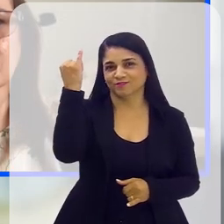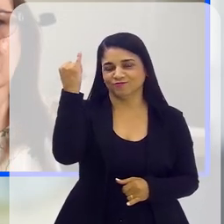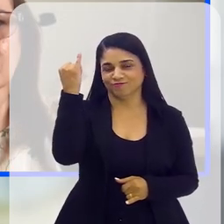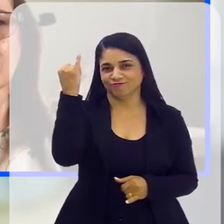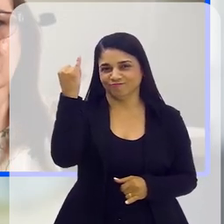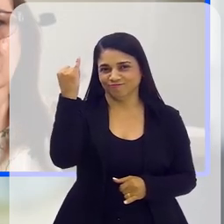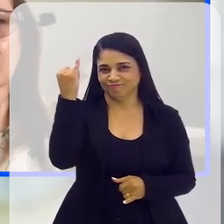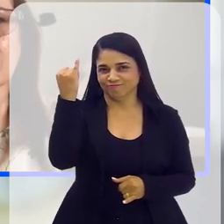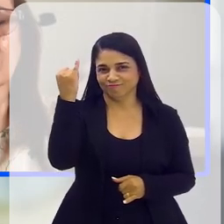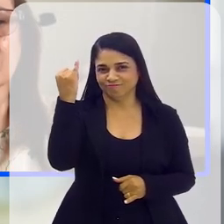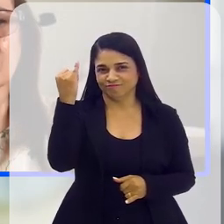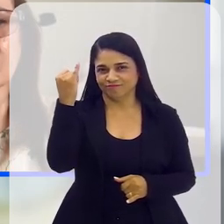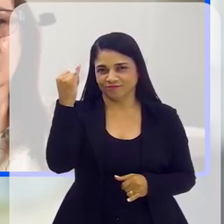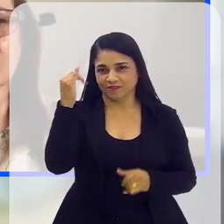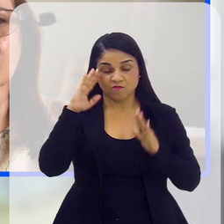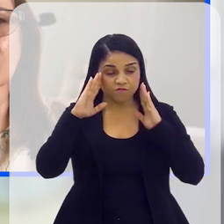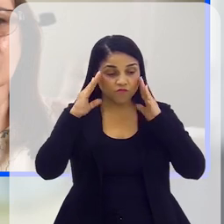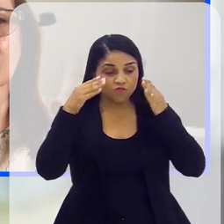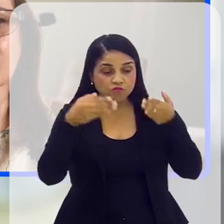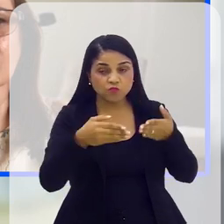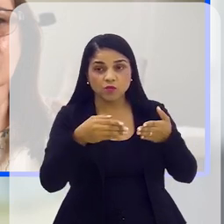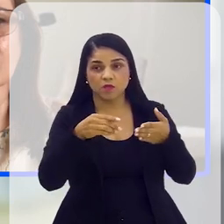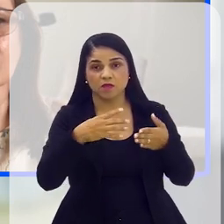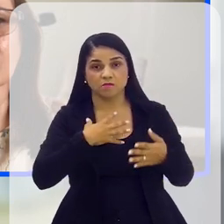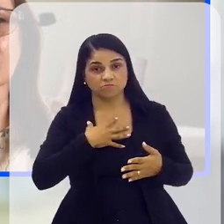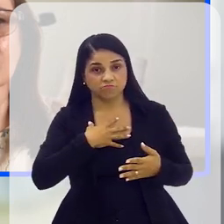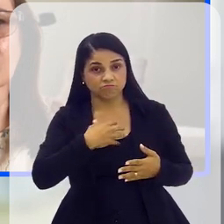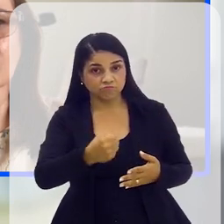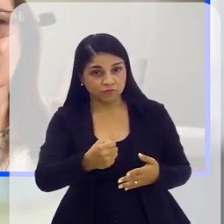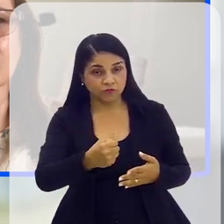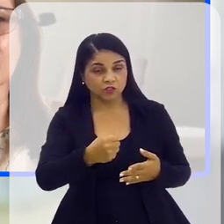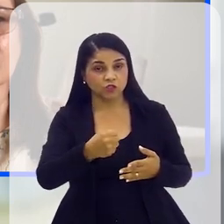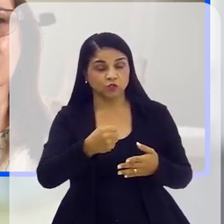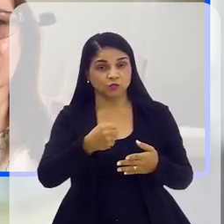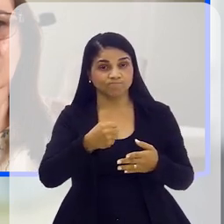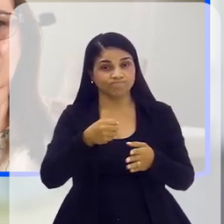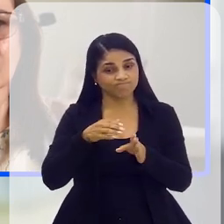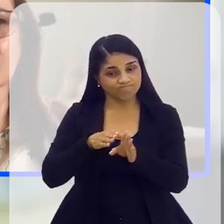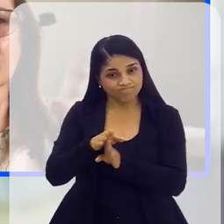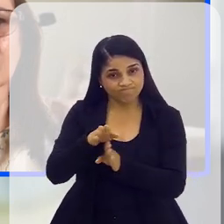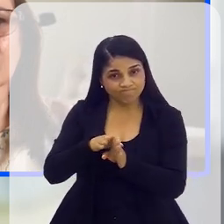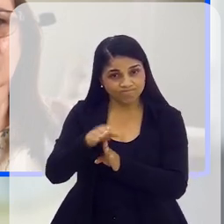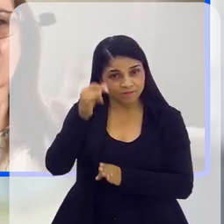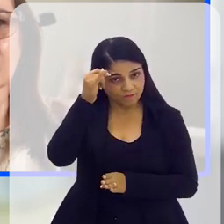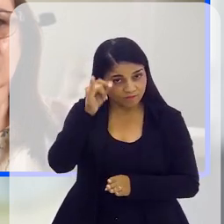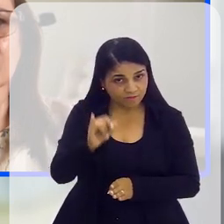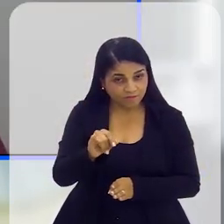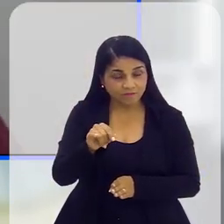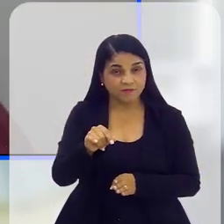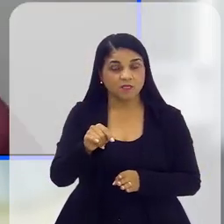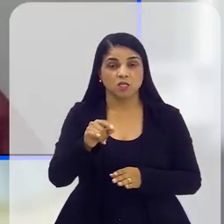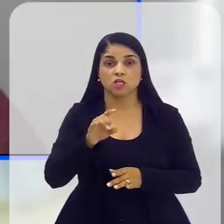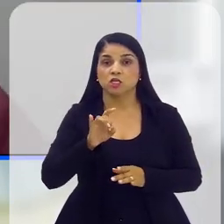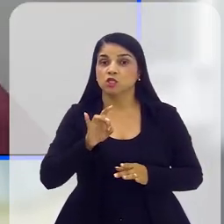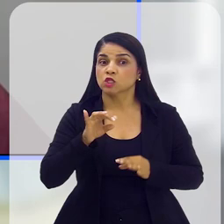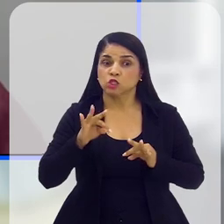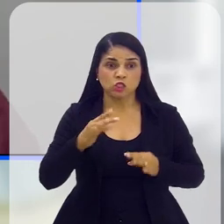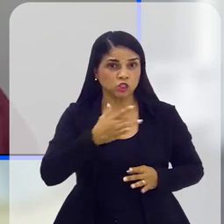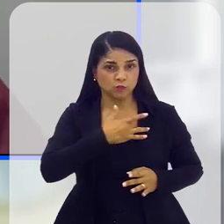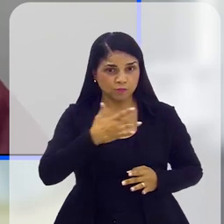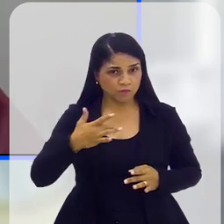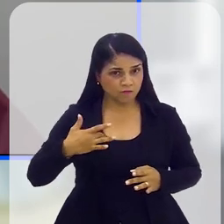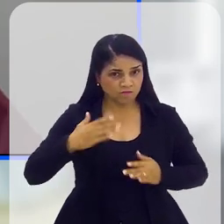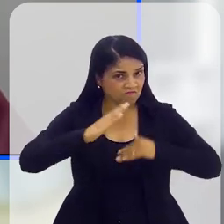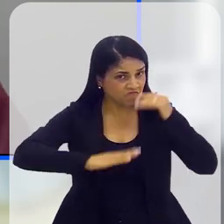voltando-se todo mundo para a prevenção. A prevenção do suicídio é uma tarefa para muitas mãos, não é prerrogativa dos profissionais de saúde. Tanto